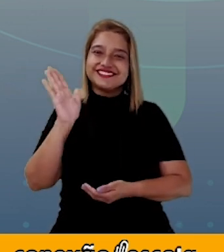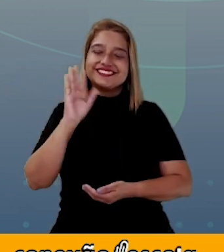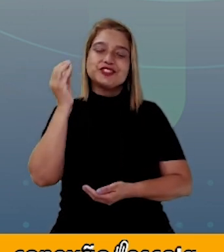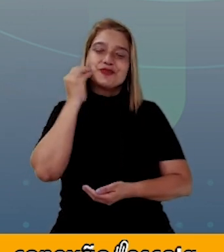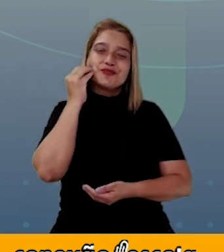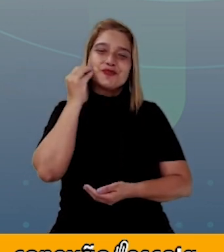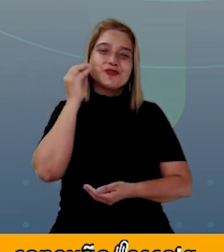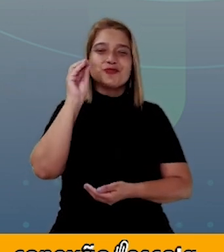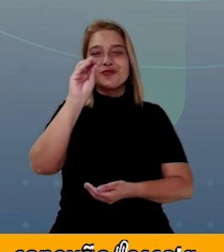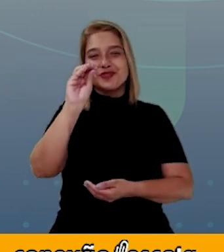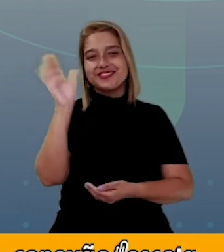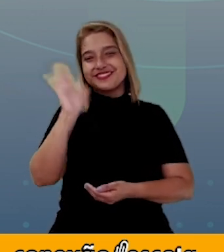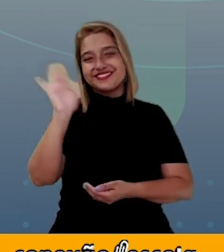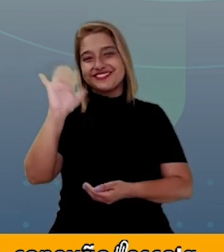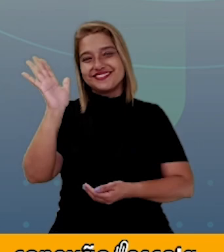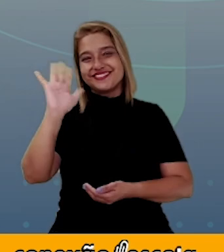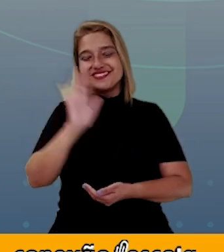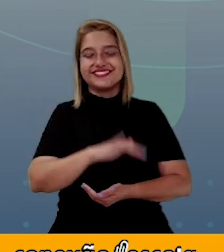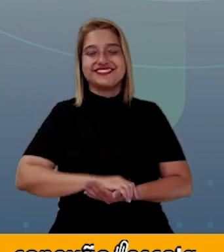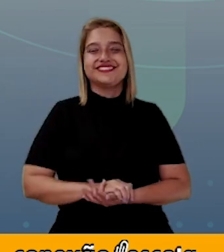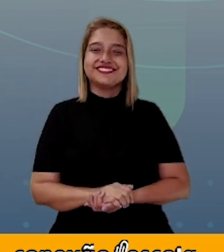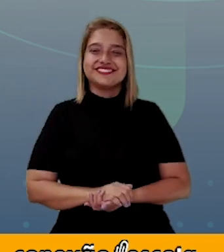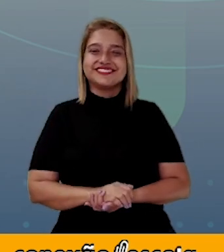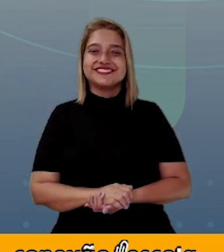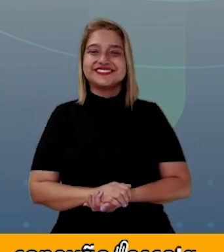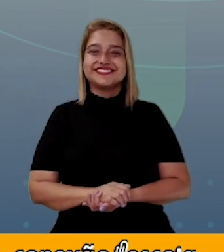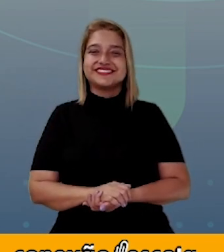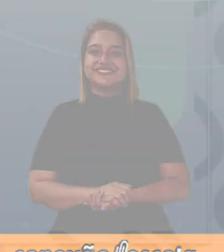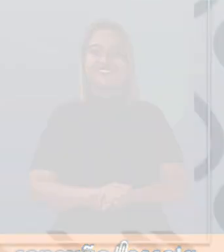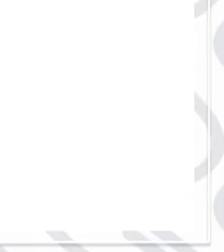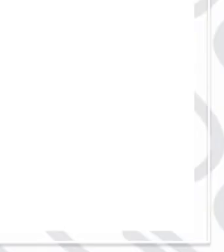Um beijo e até mais. Tchau, tchau!